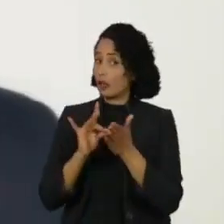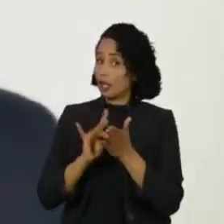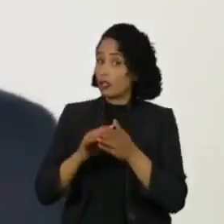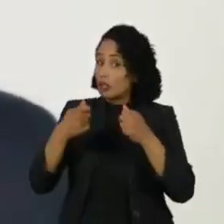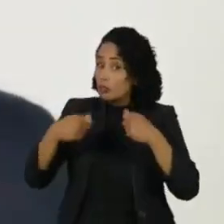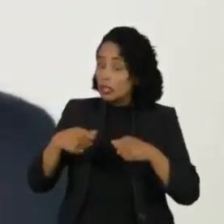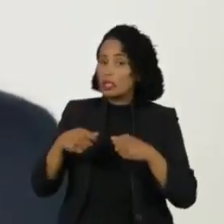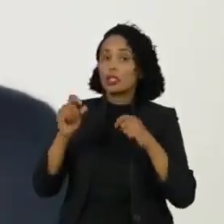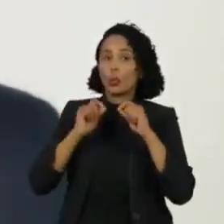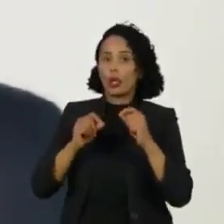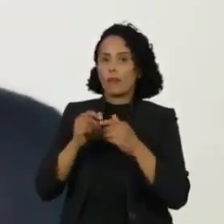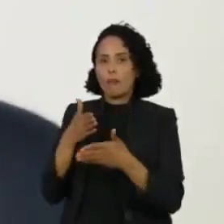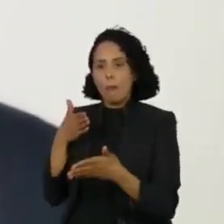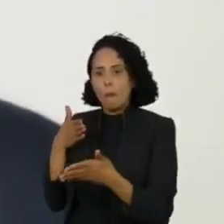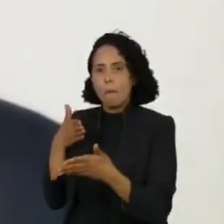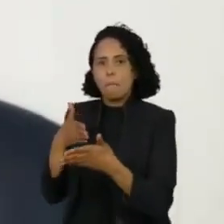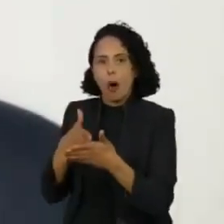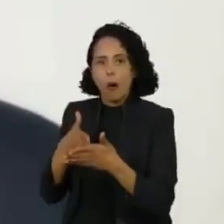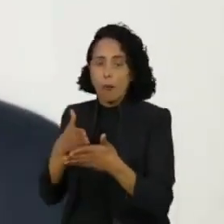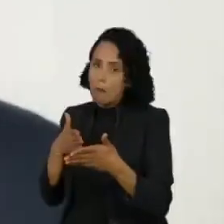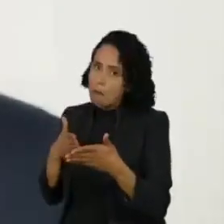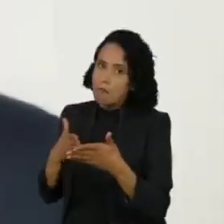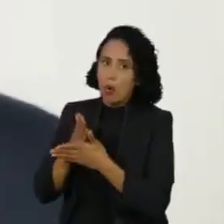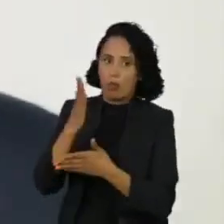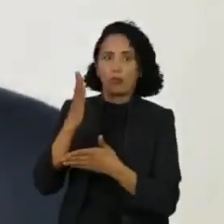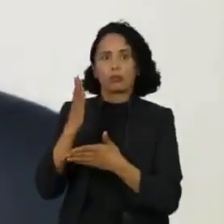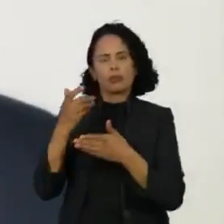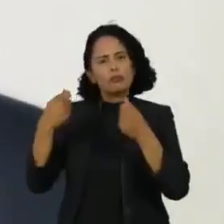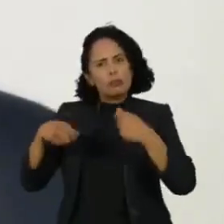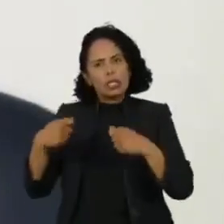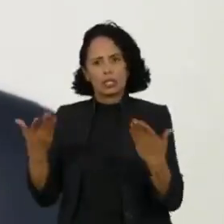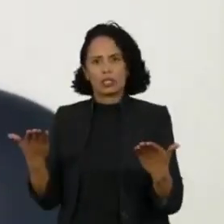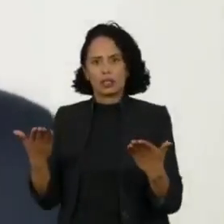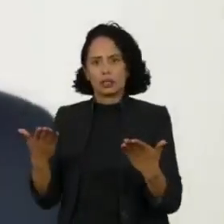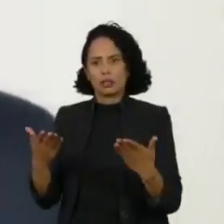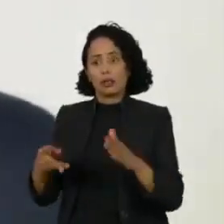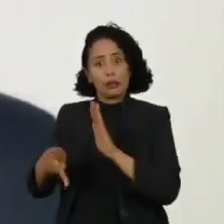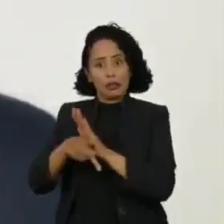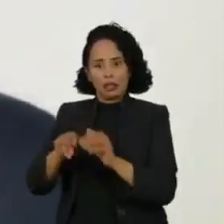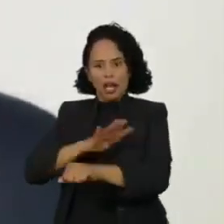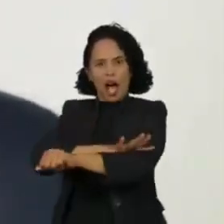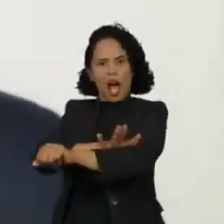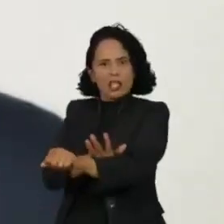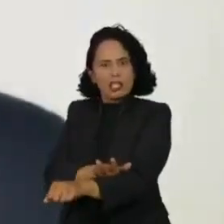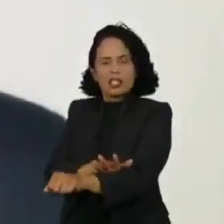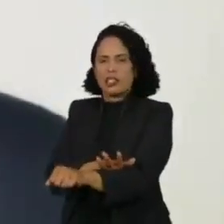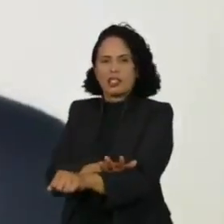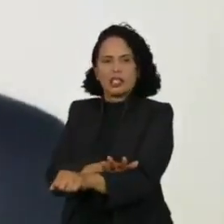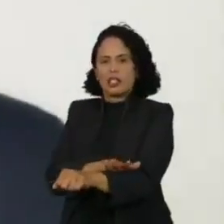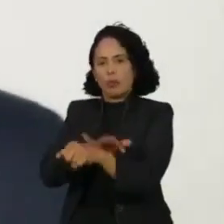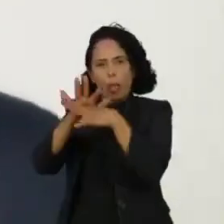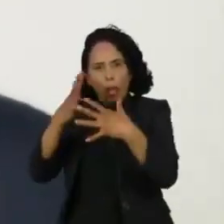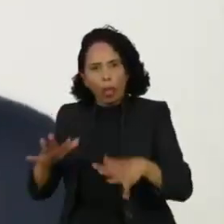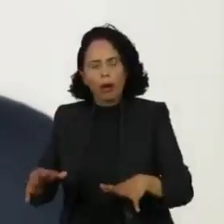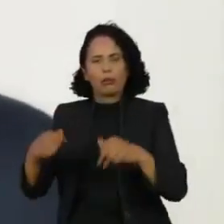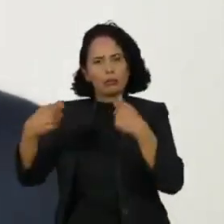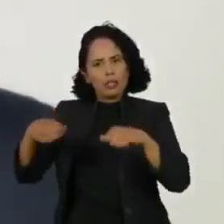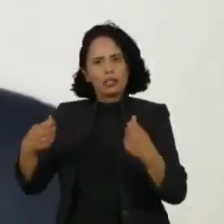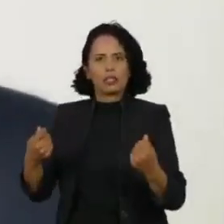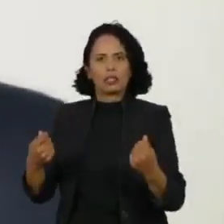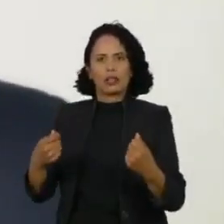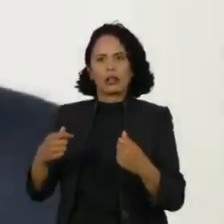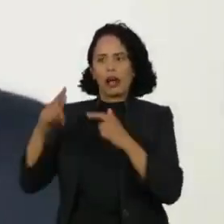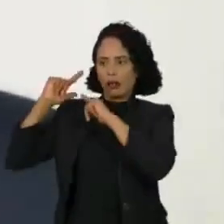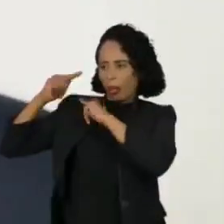muro que se chama de diés inconsciente ou de racismo institucional, de racismo estrutural,